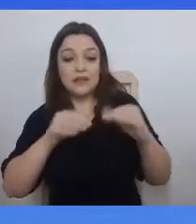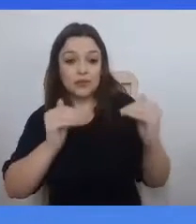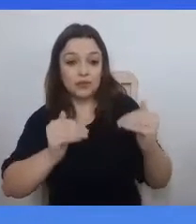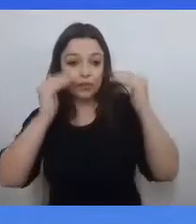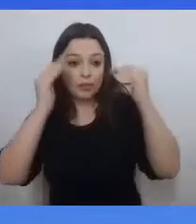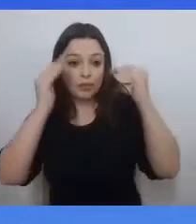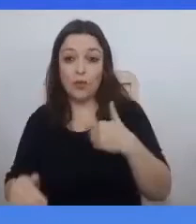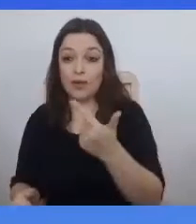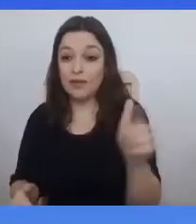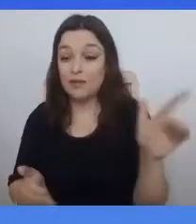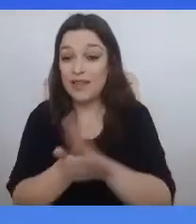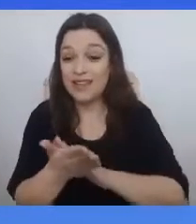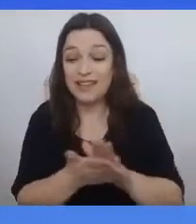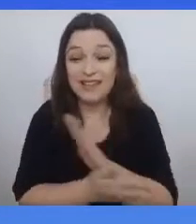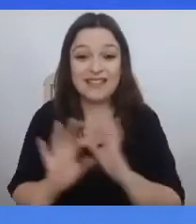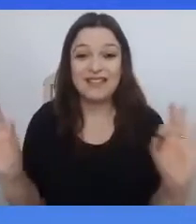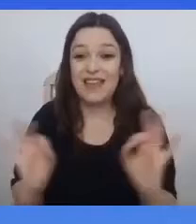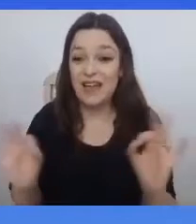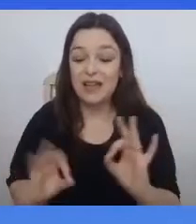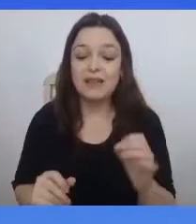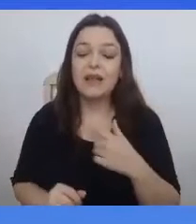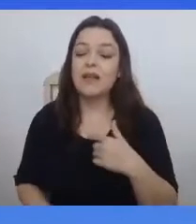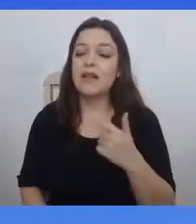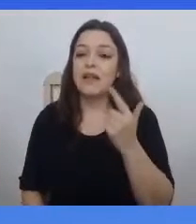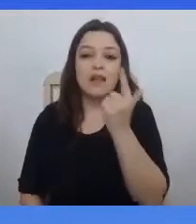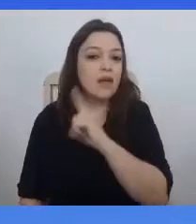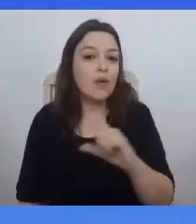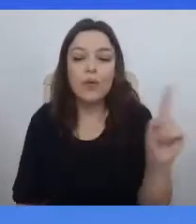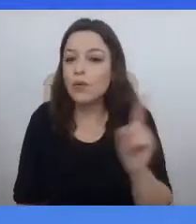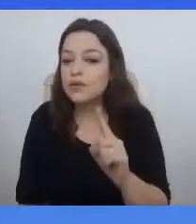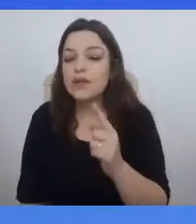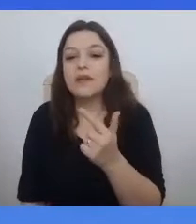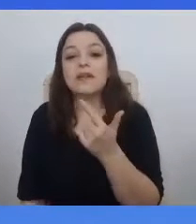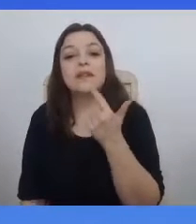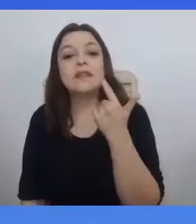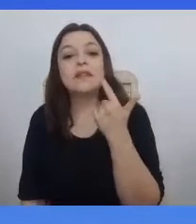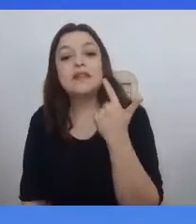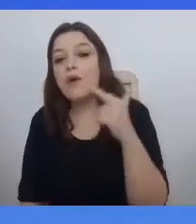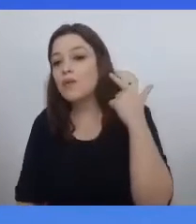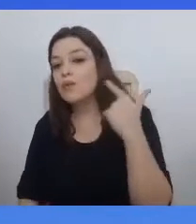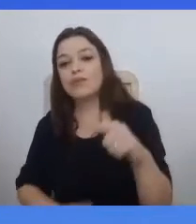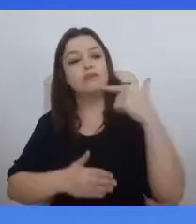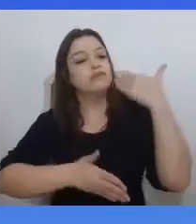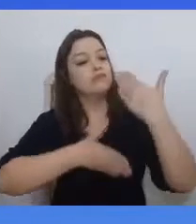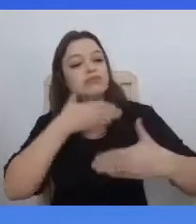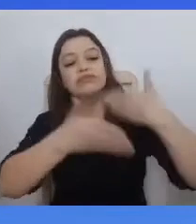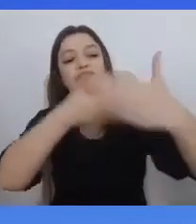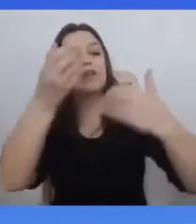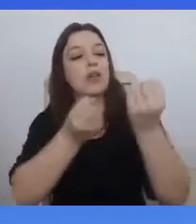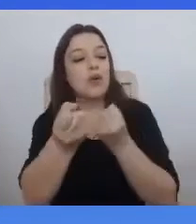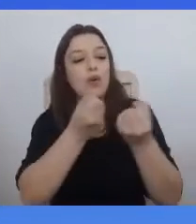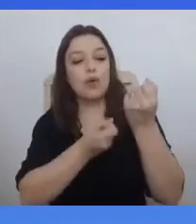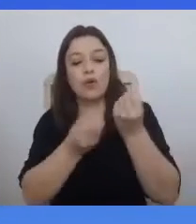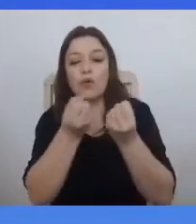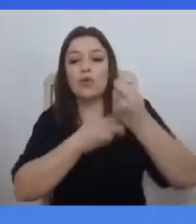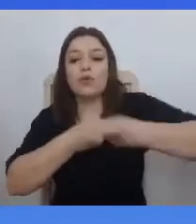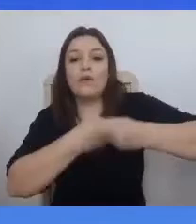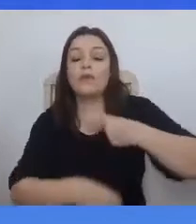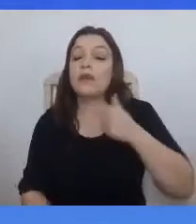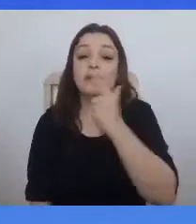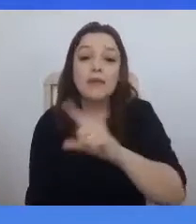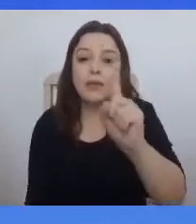universidades públicas, federais e estaduais, não há desenvolvimento econômico. Que se reconheça, portanto,